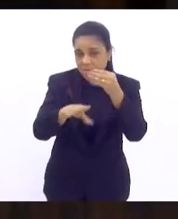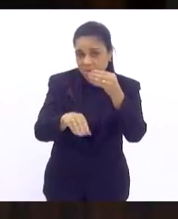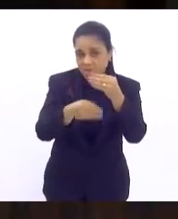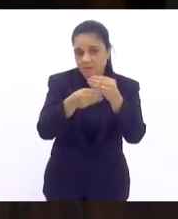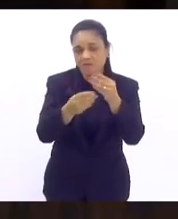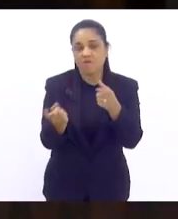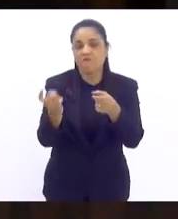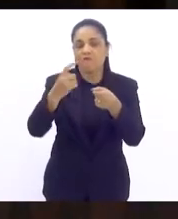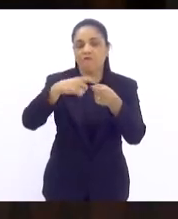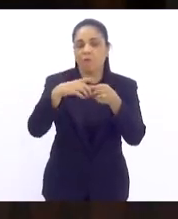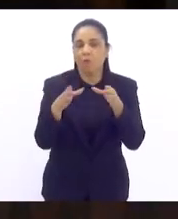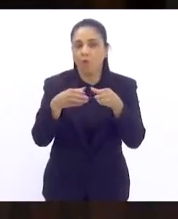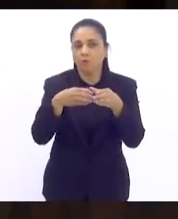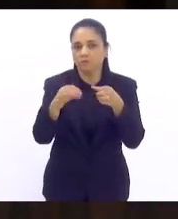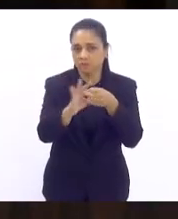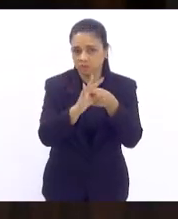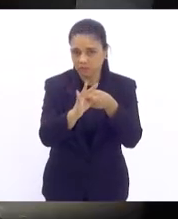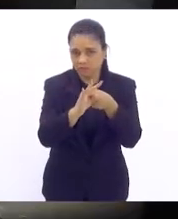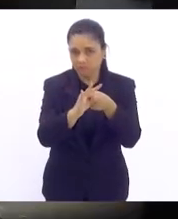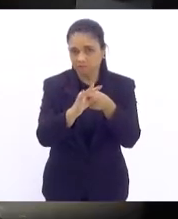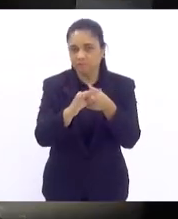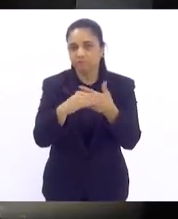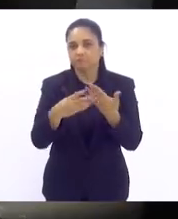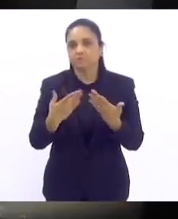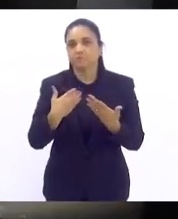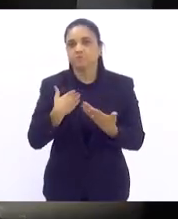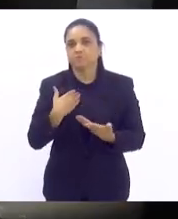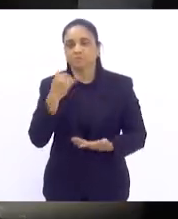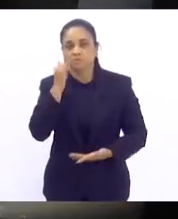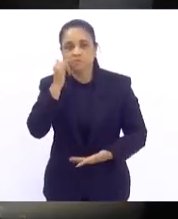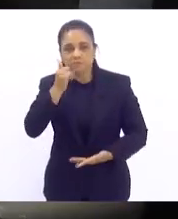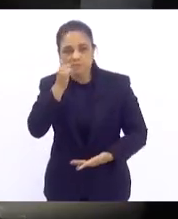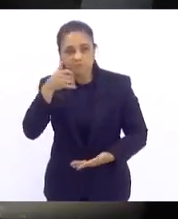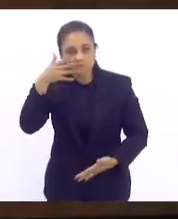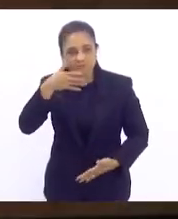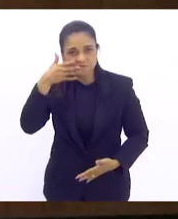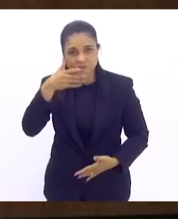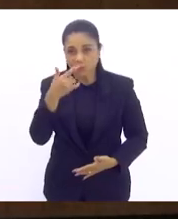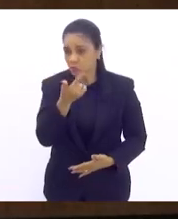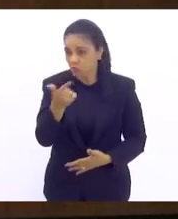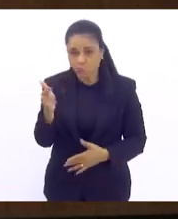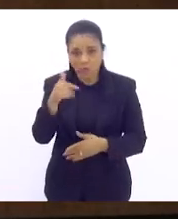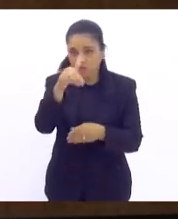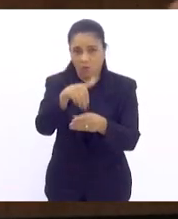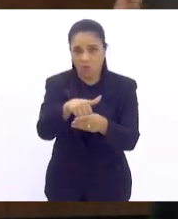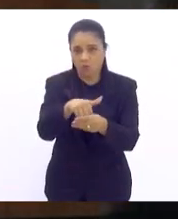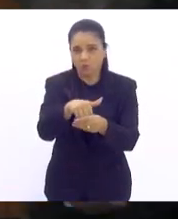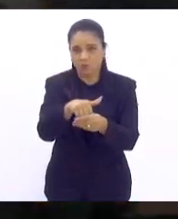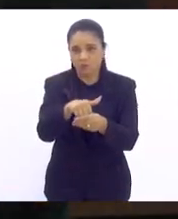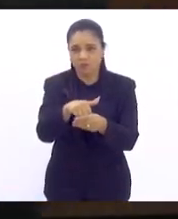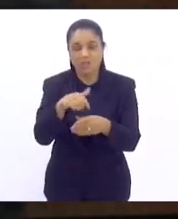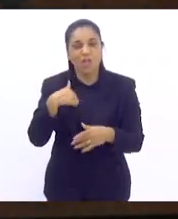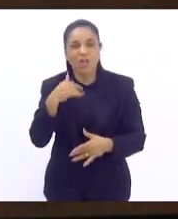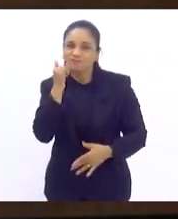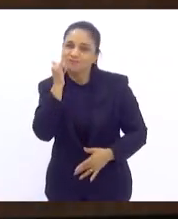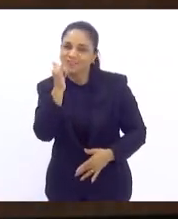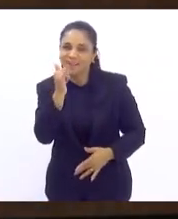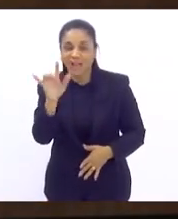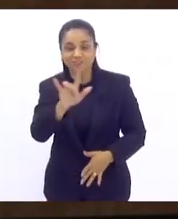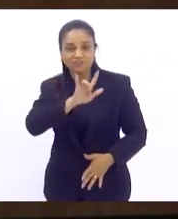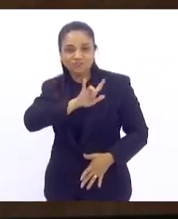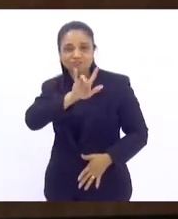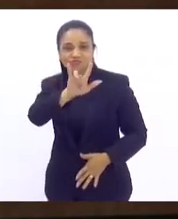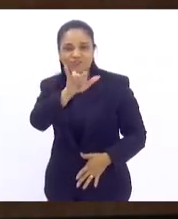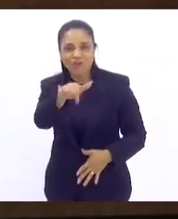retorna às comissões. Vai declarar. Não tem voto. Vai declarar que eu te amo, Tia Ju. 16